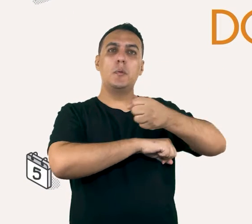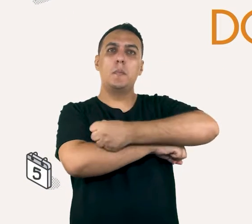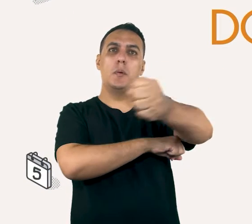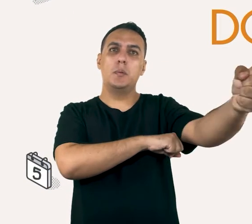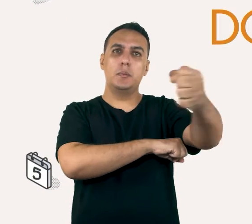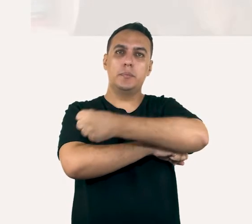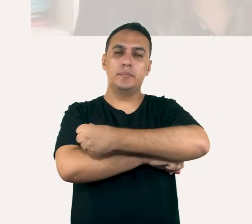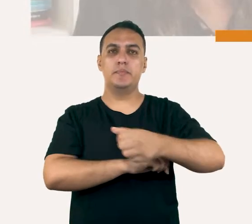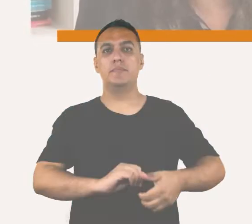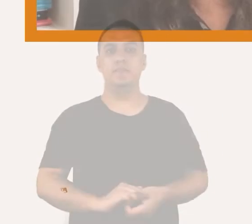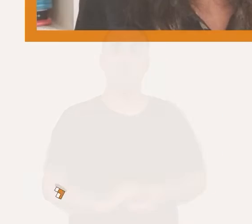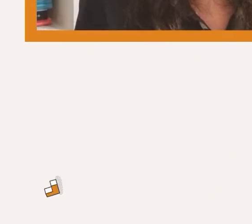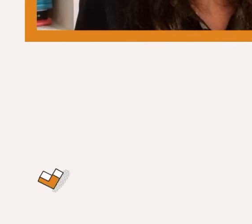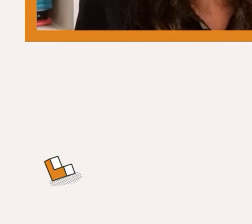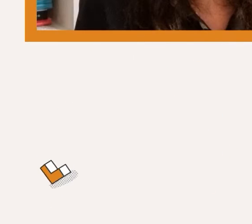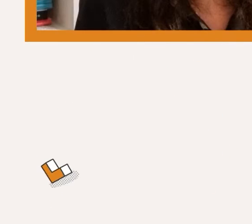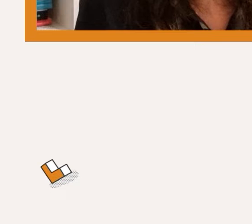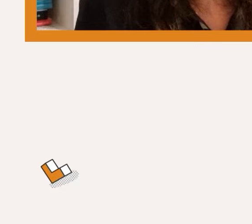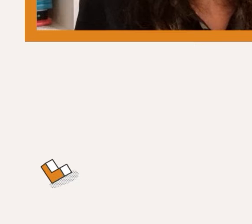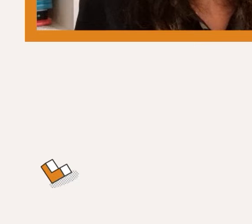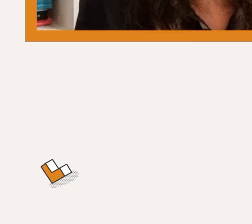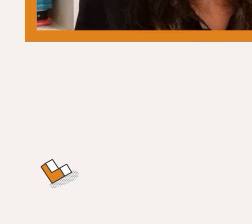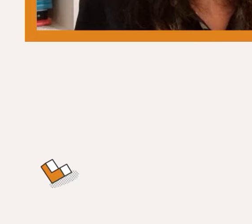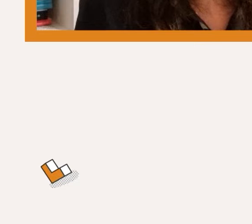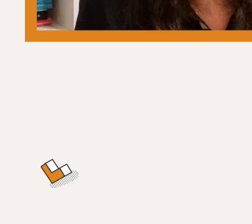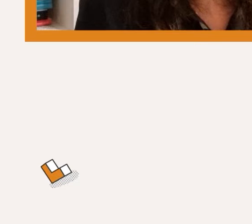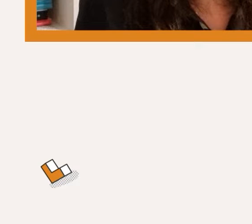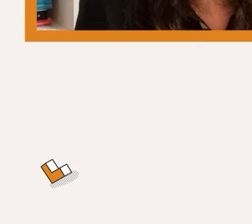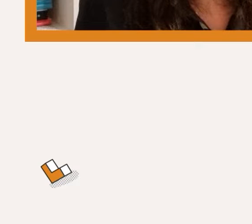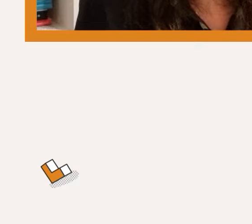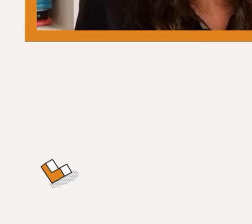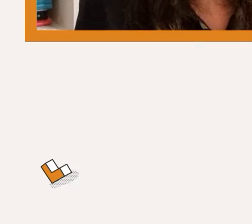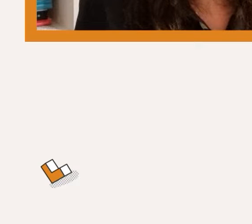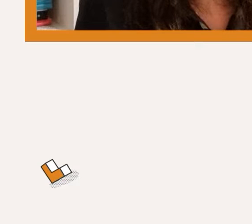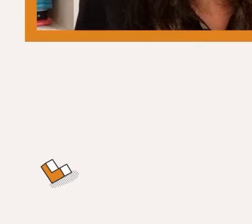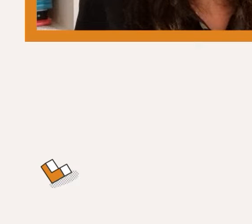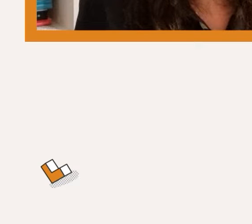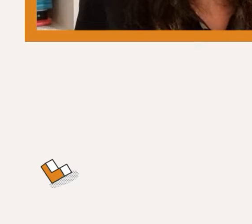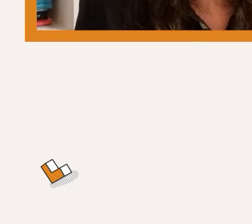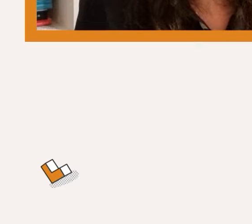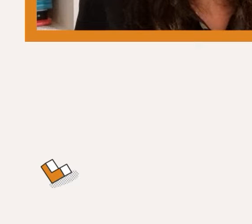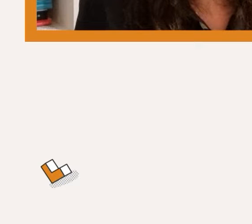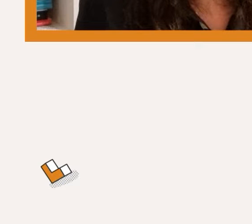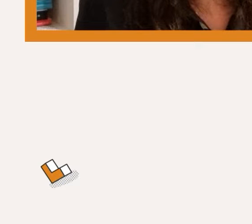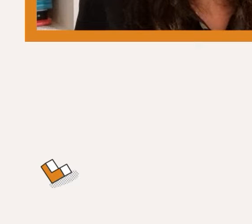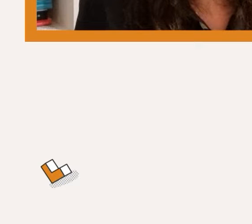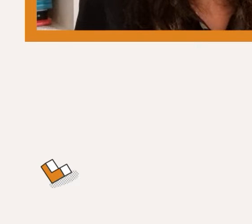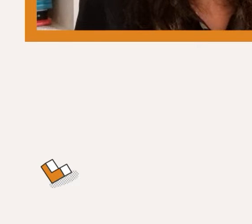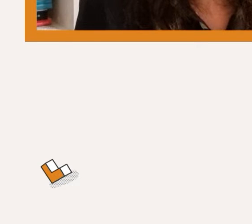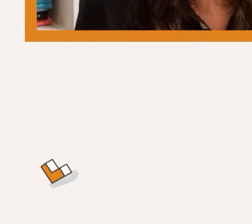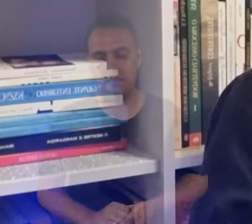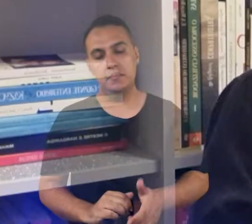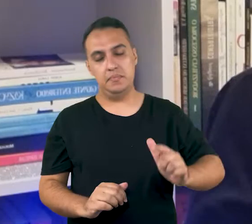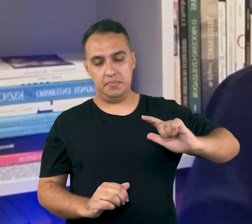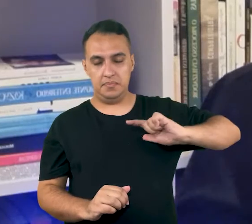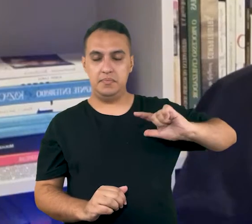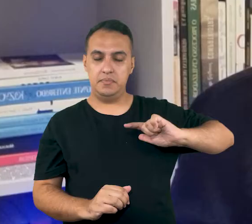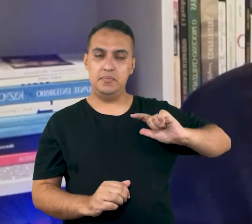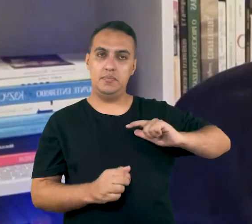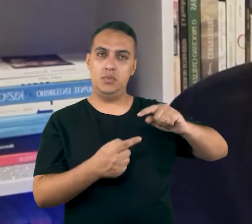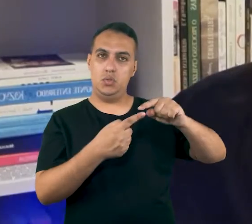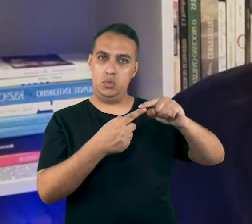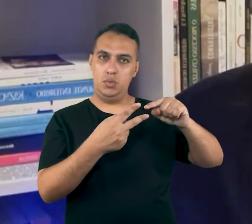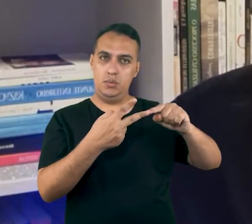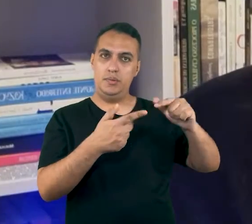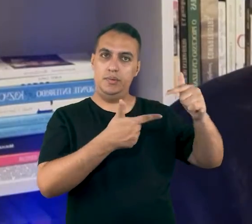portaria? Foto de Fernanda Itri Pellegrini, juíza do trabalho. Fernanda tem cabelo castanho comprido e usa óculos. Existem